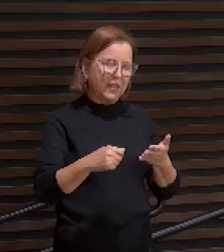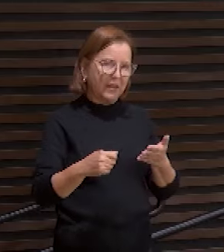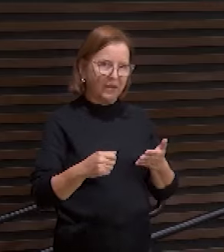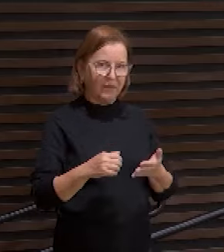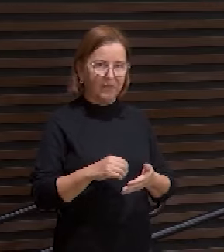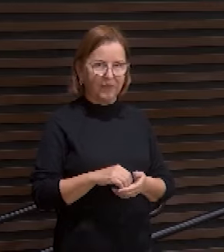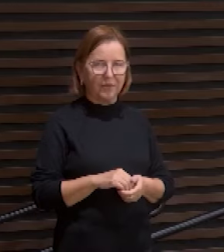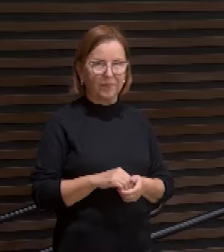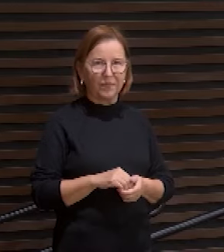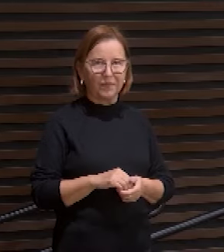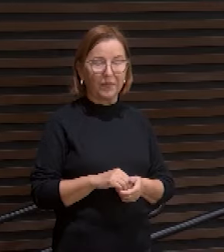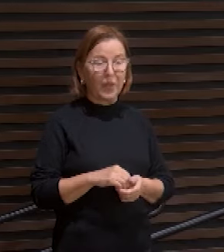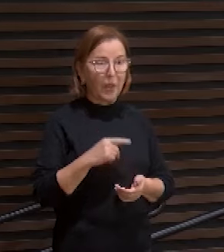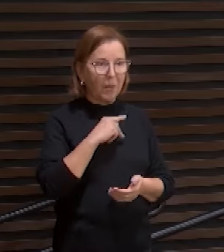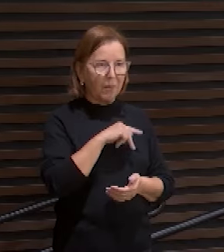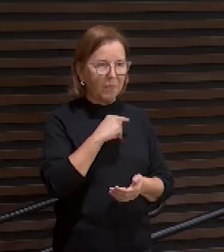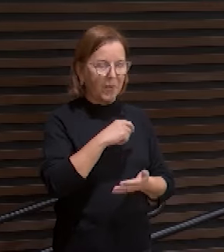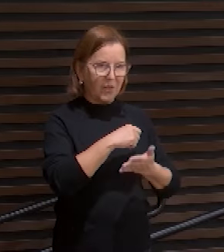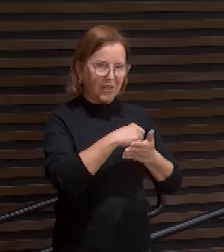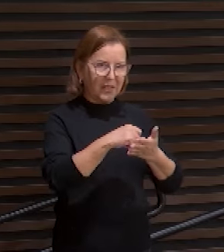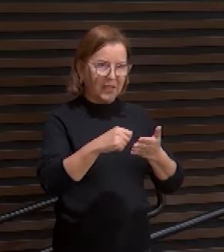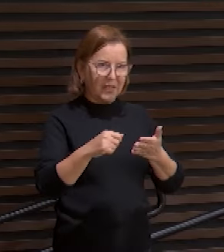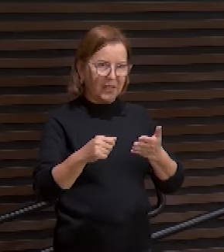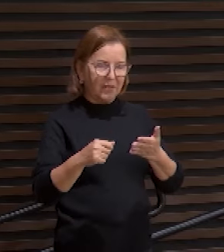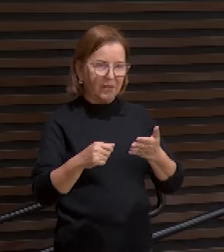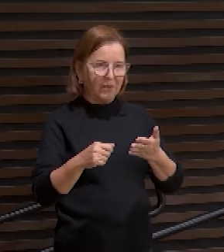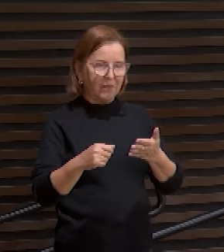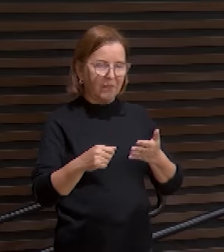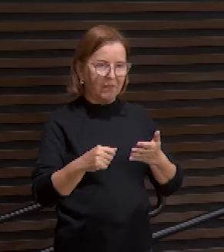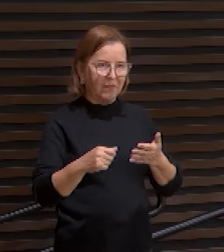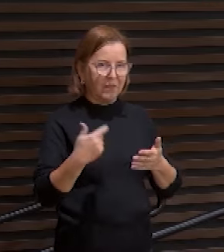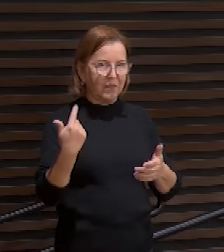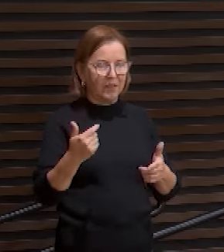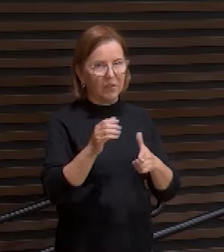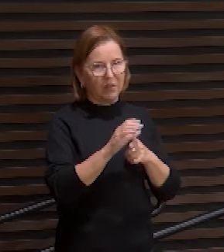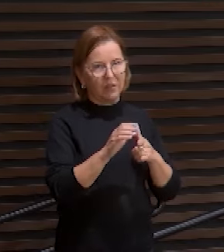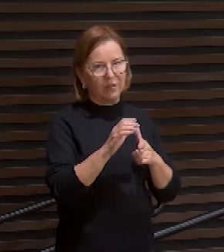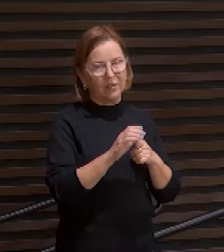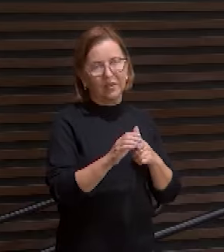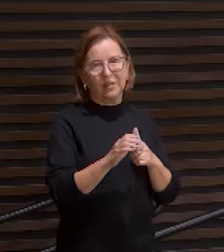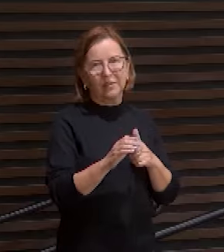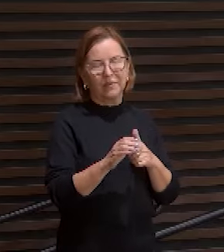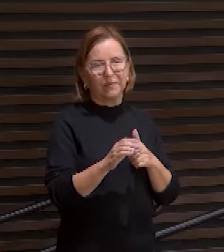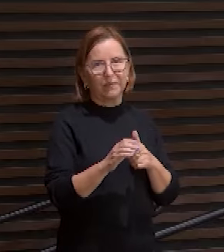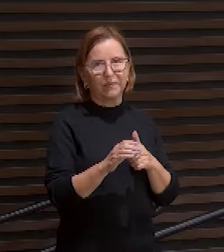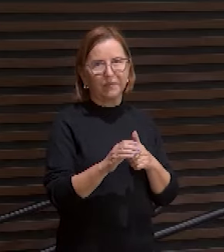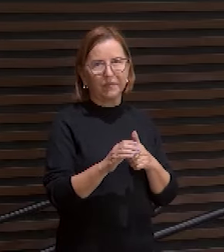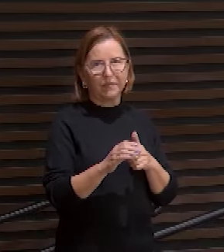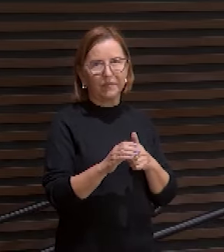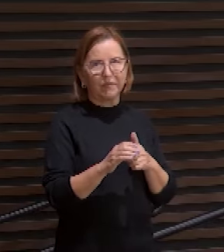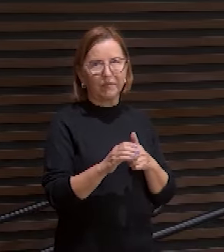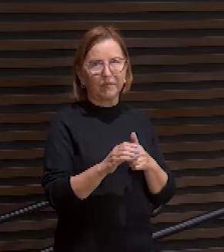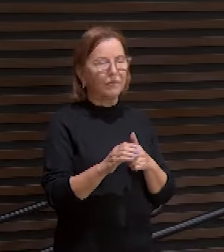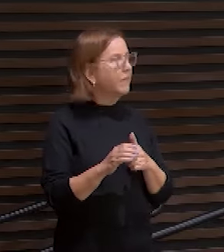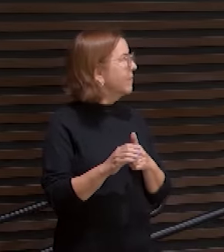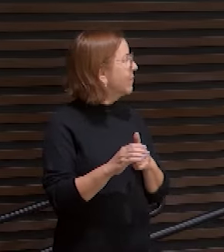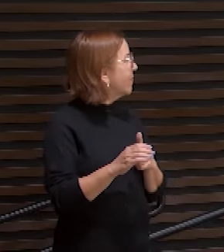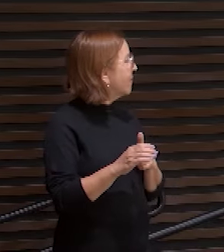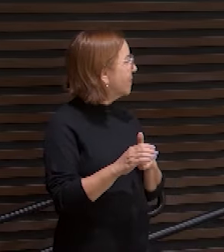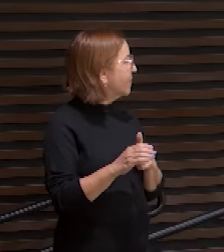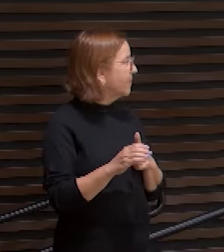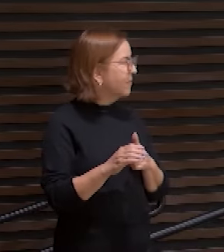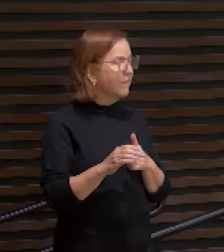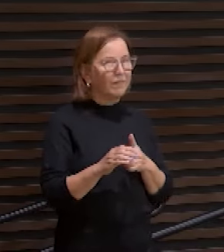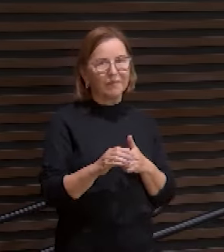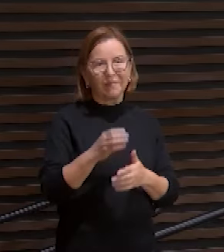coisas o que Paulo escreveu em 2 Coríntios vamos abrir lá 2 Coríntios